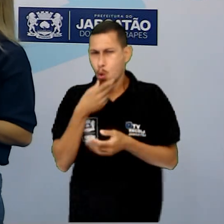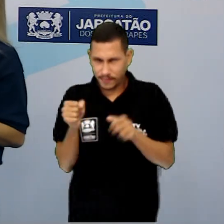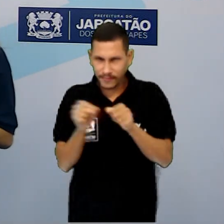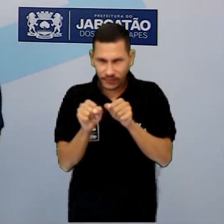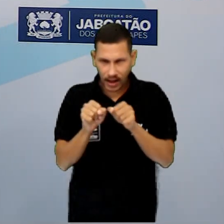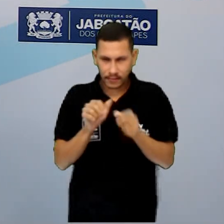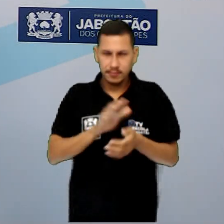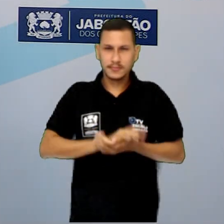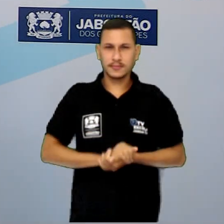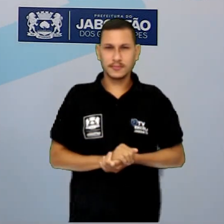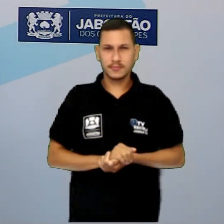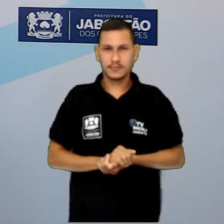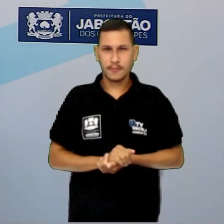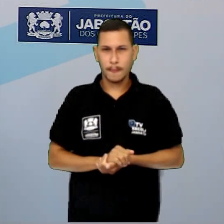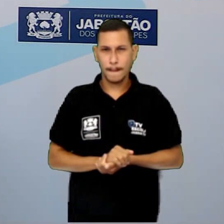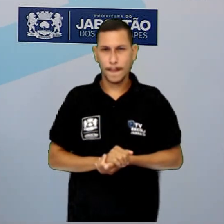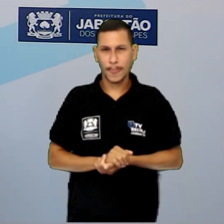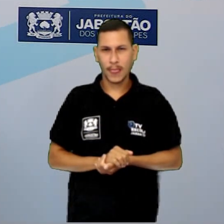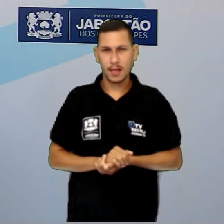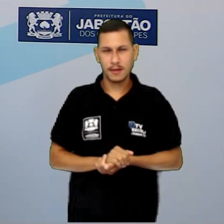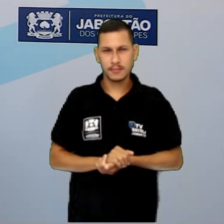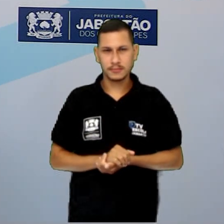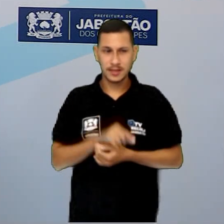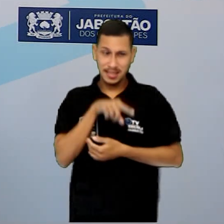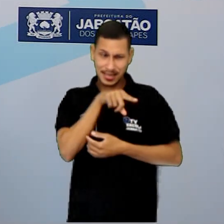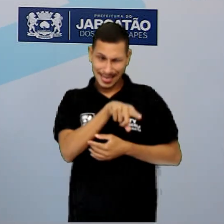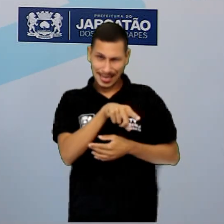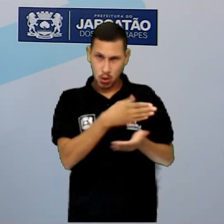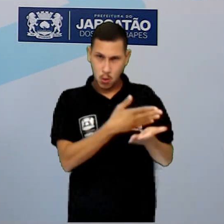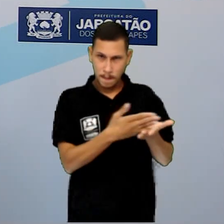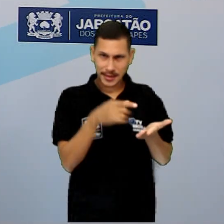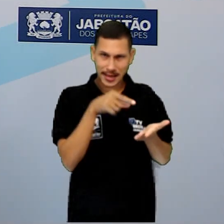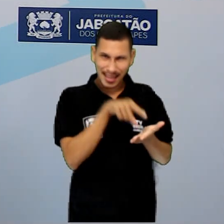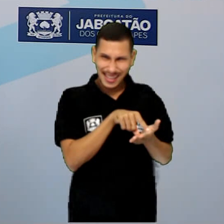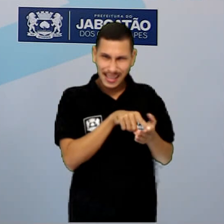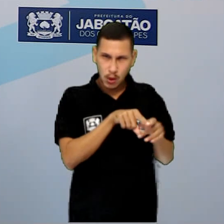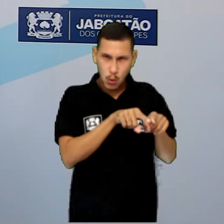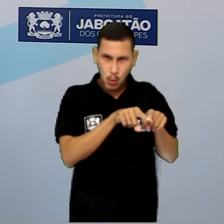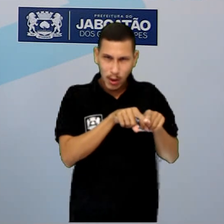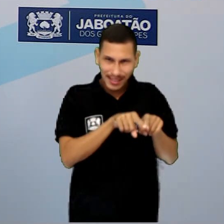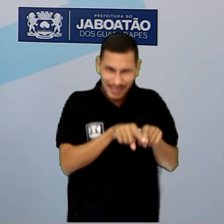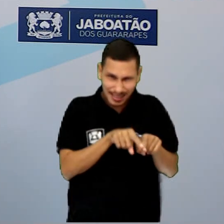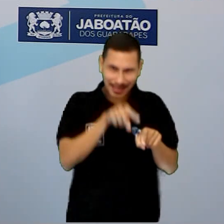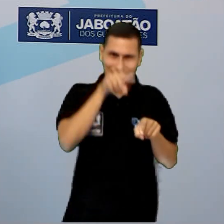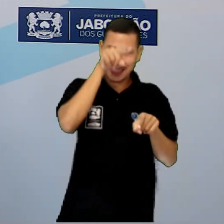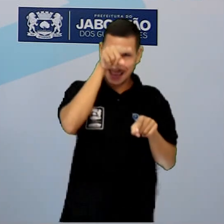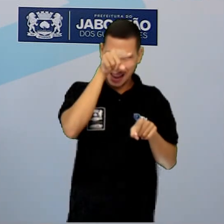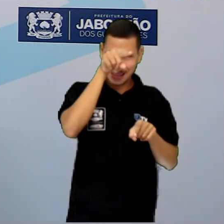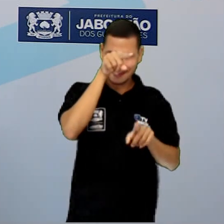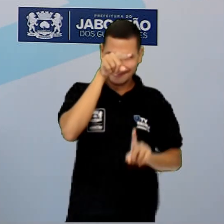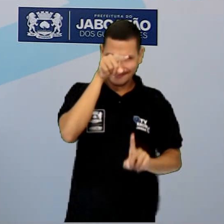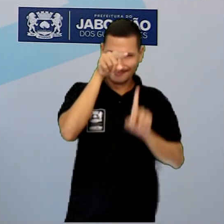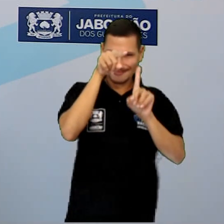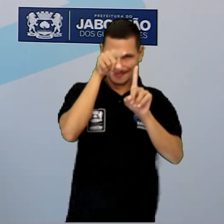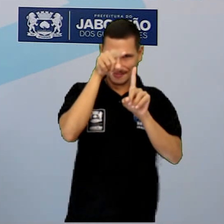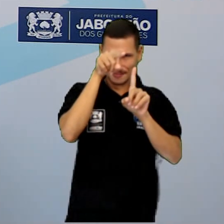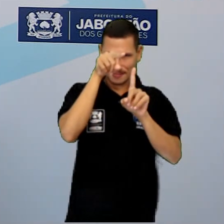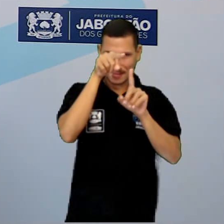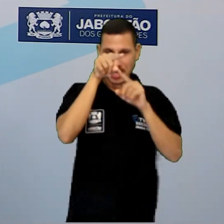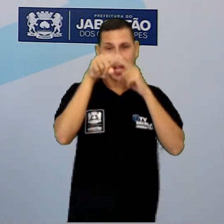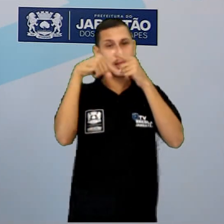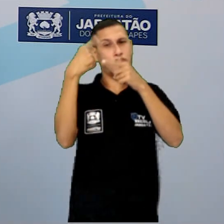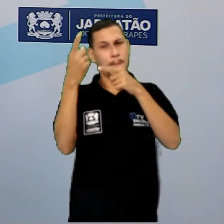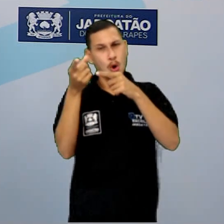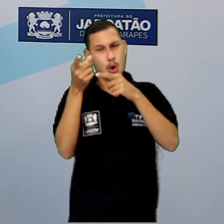Ele saiu aqui, Tá? Andou uma setinha pra cima. Não foi? Depois, duas